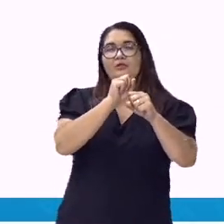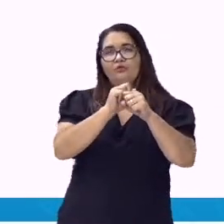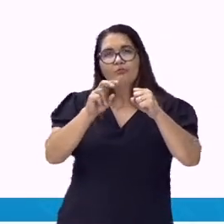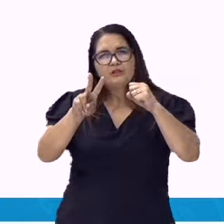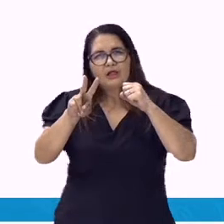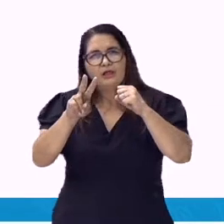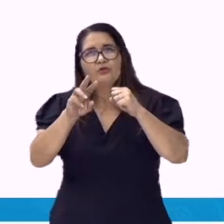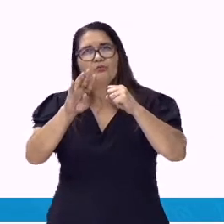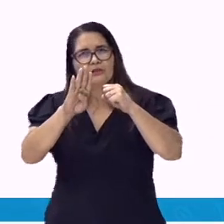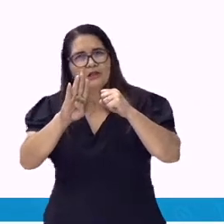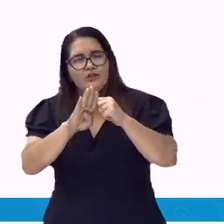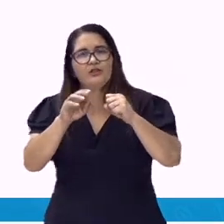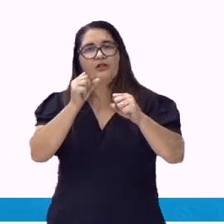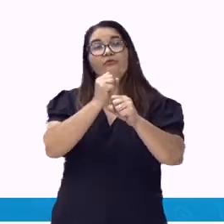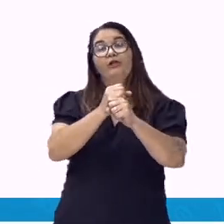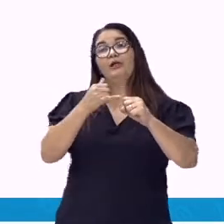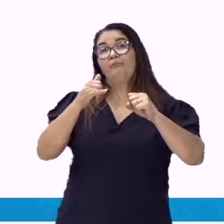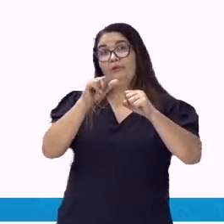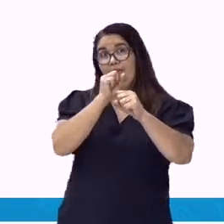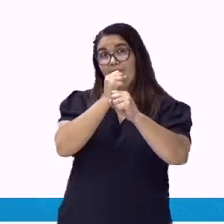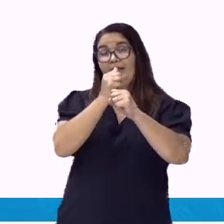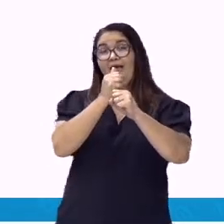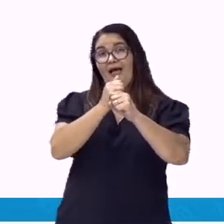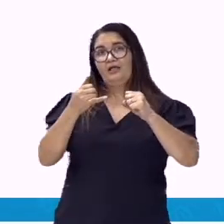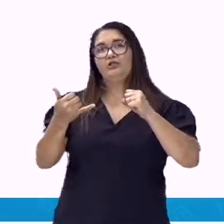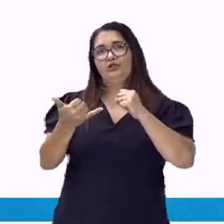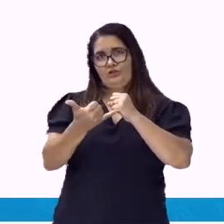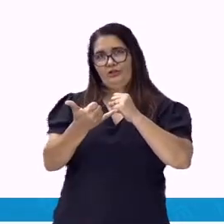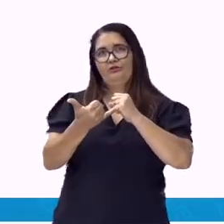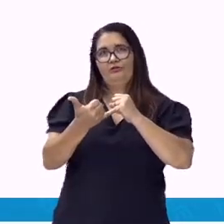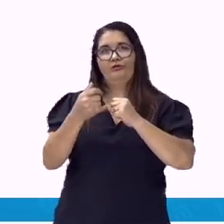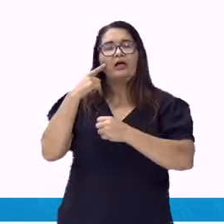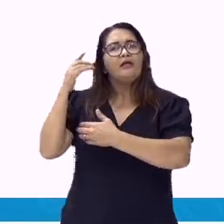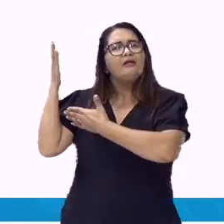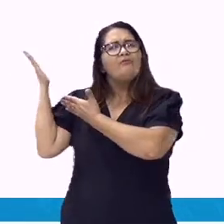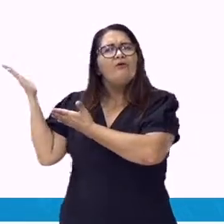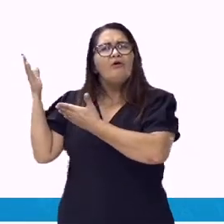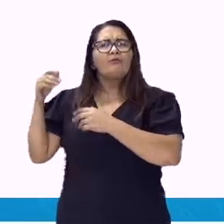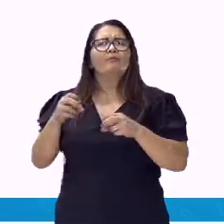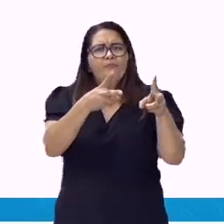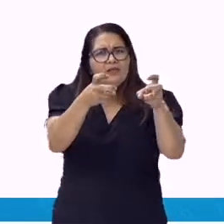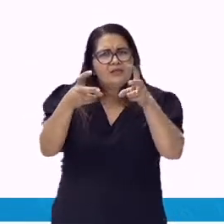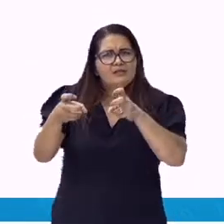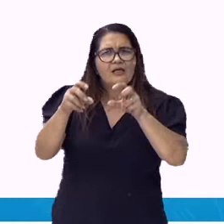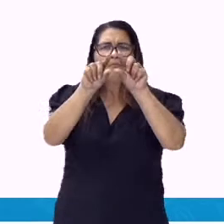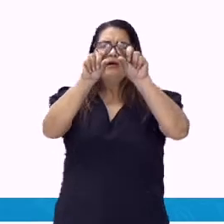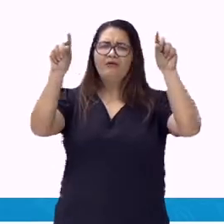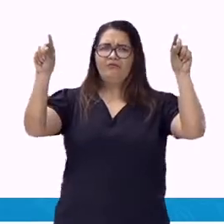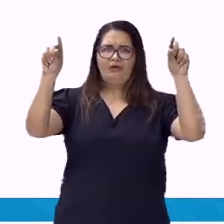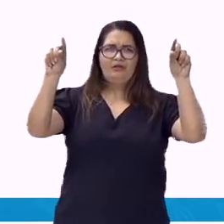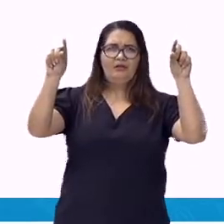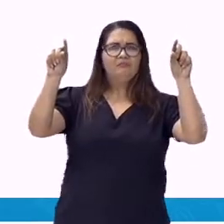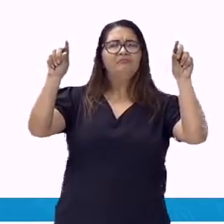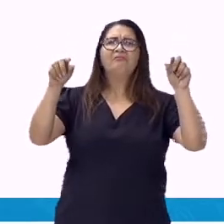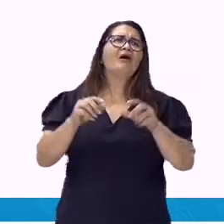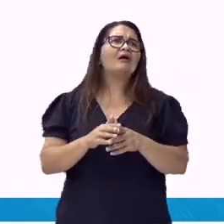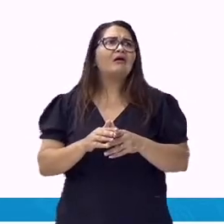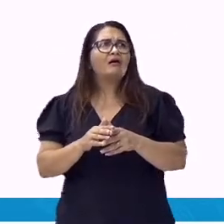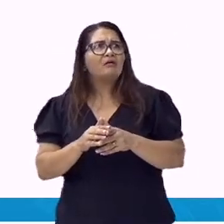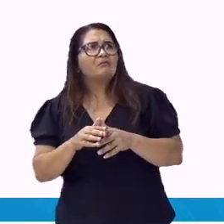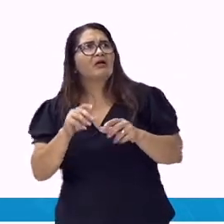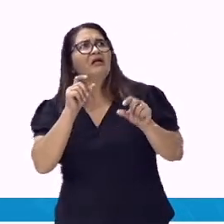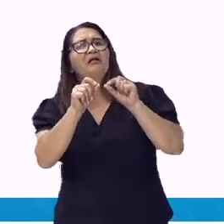Alguém batia palmas no jardim. A palavra alguém está no lugar do nome, ou seja, do